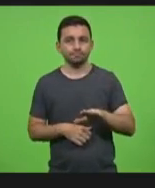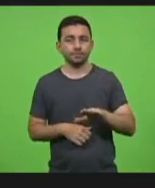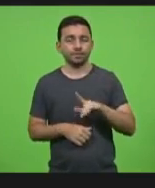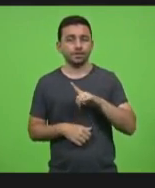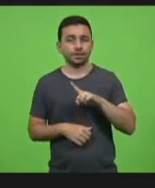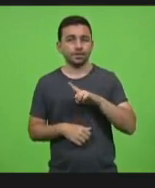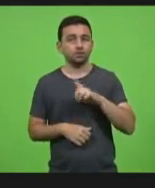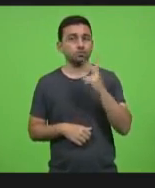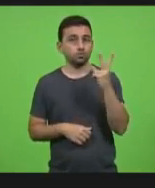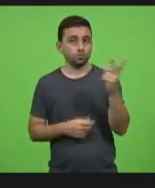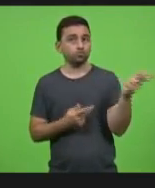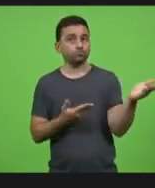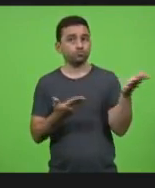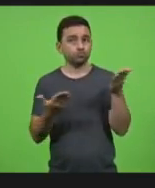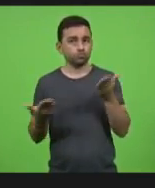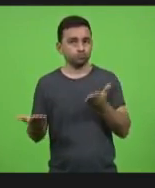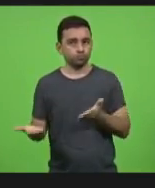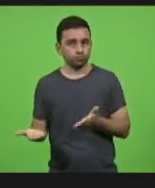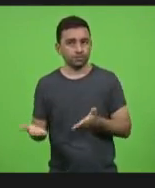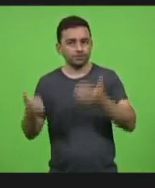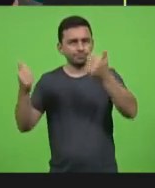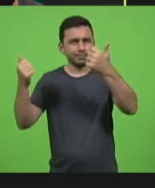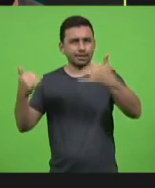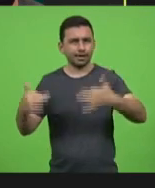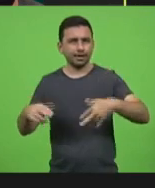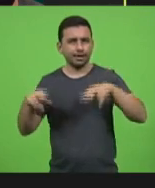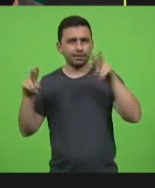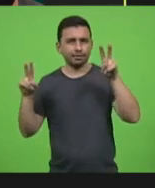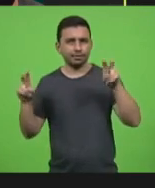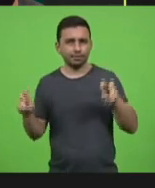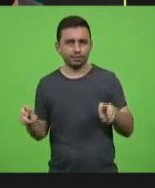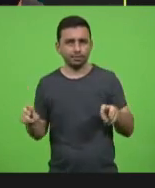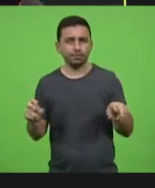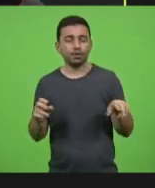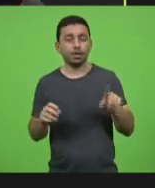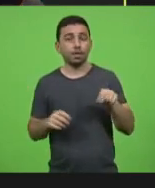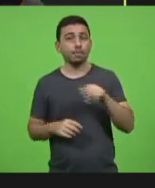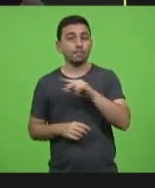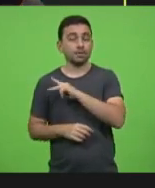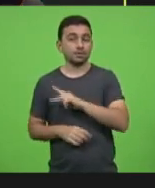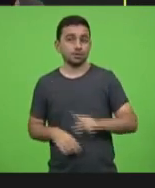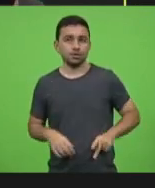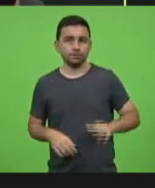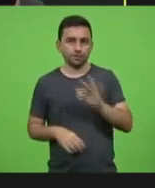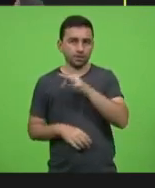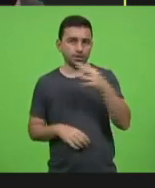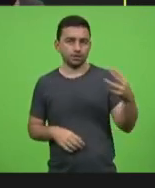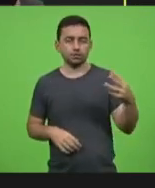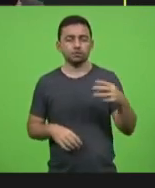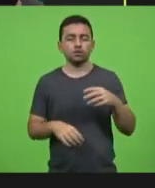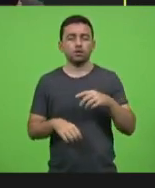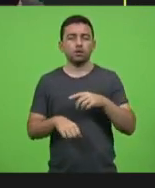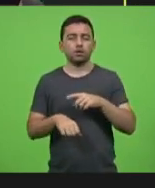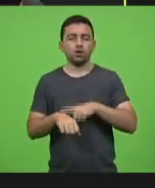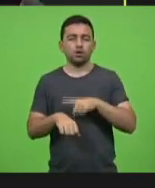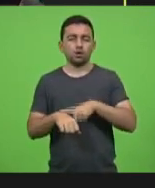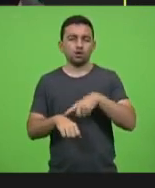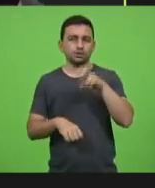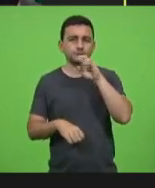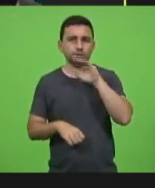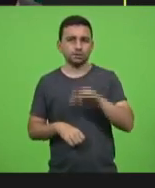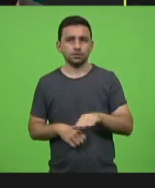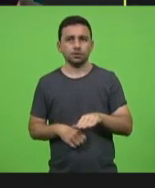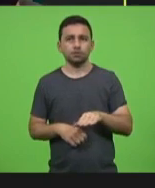convidados para falar sobre esse tema que é o presidente da Fiesc e o doação às 17 horas então quero estender o convite a todos os